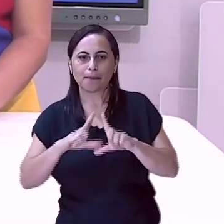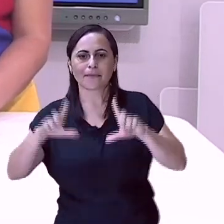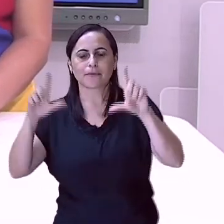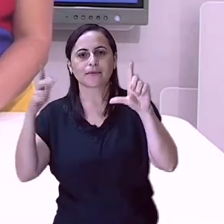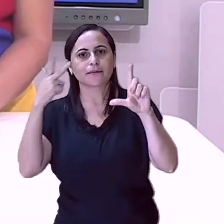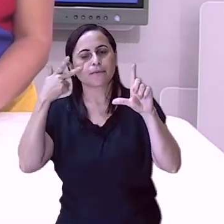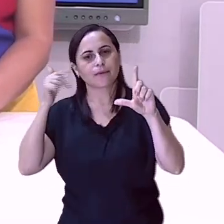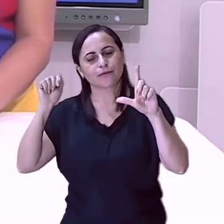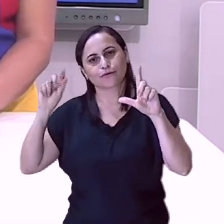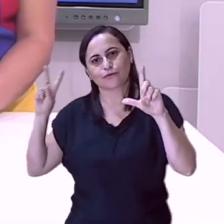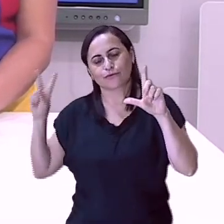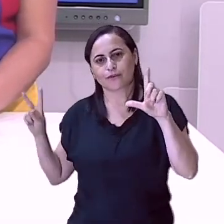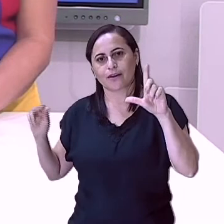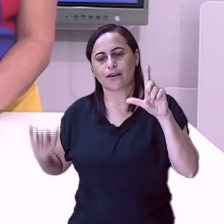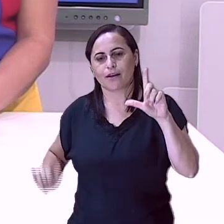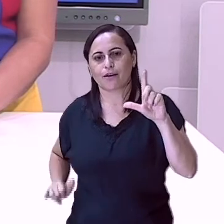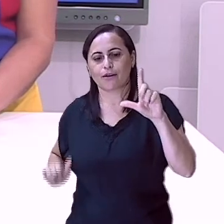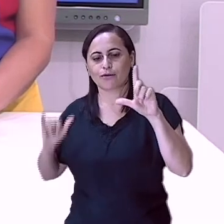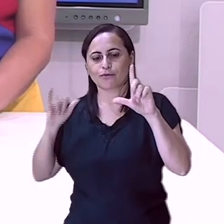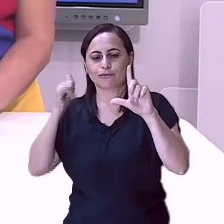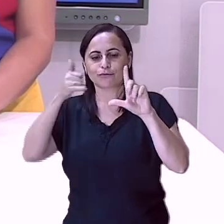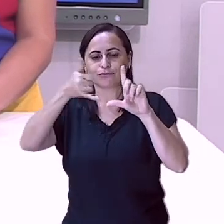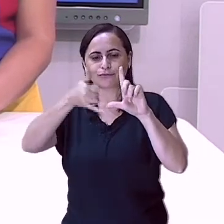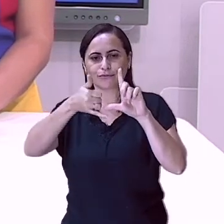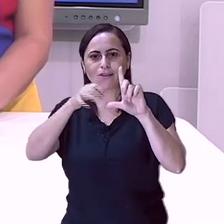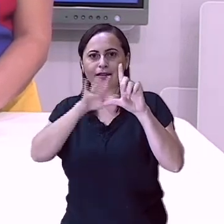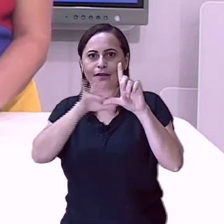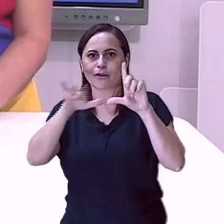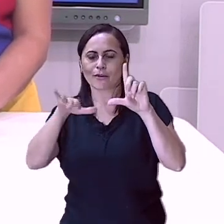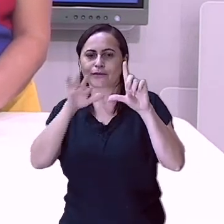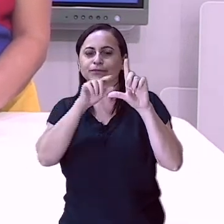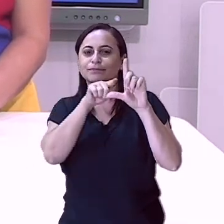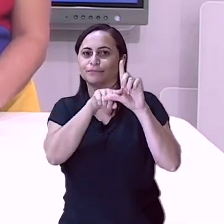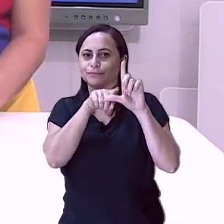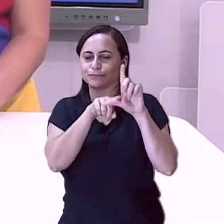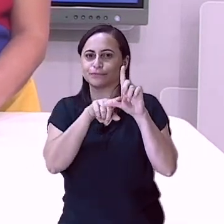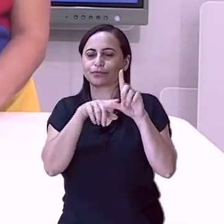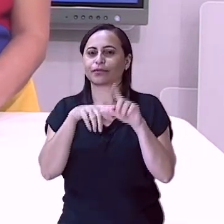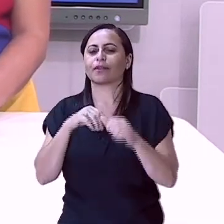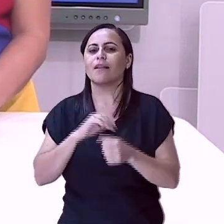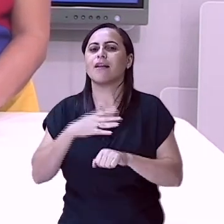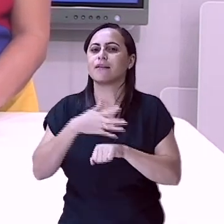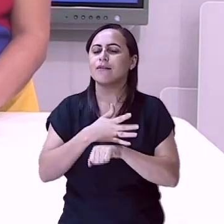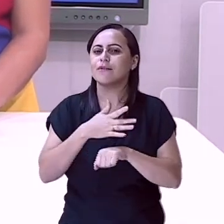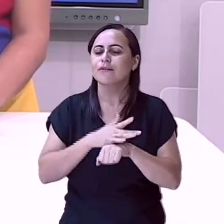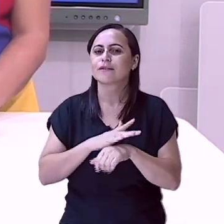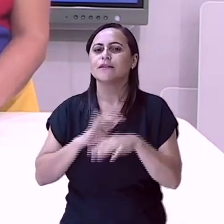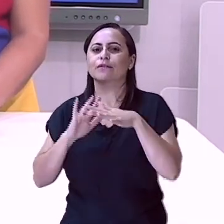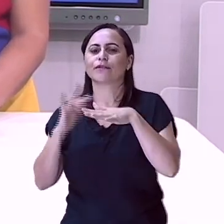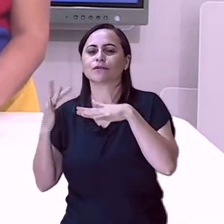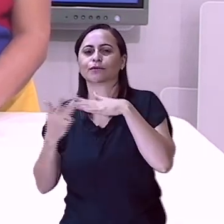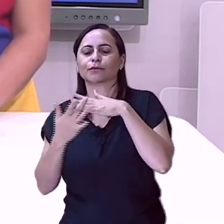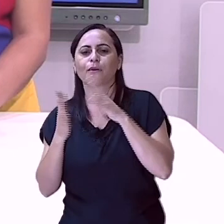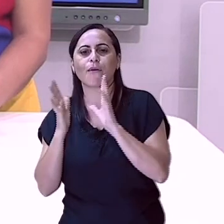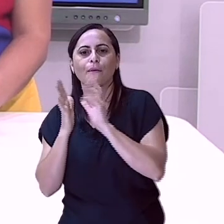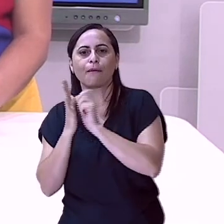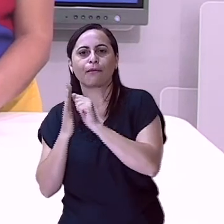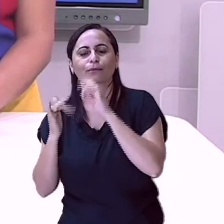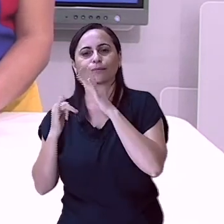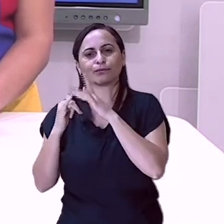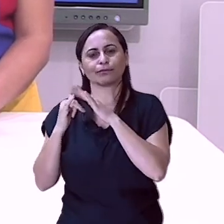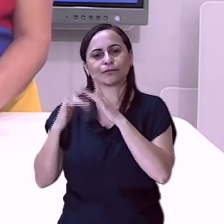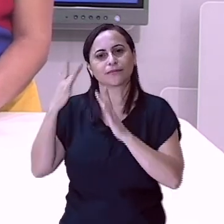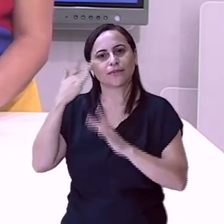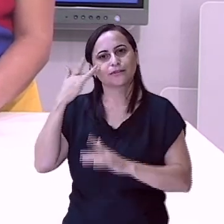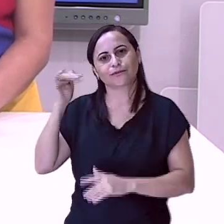aponte a câmera do seu celular na imagem que aparece no canto da tela. Se inscreva em nosso canal do YouTube e acesse as nossas redes